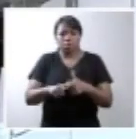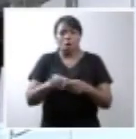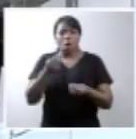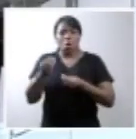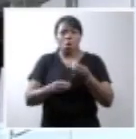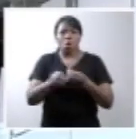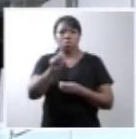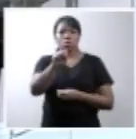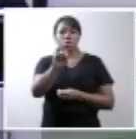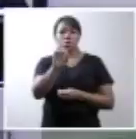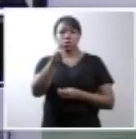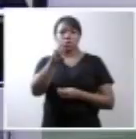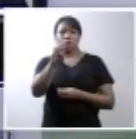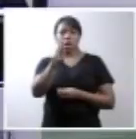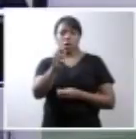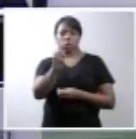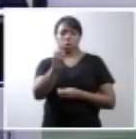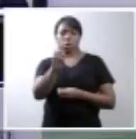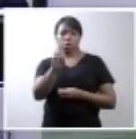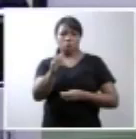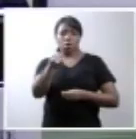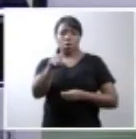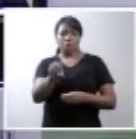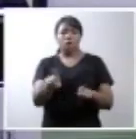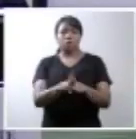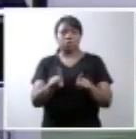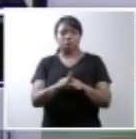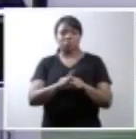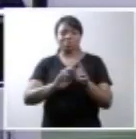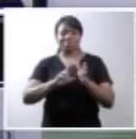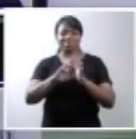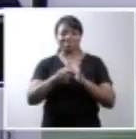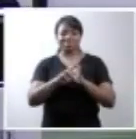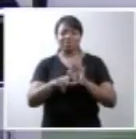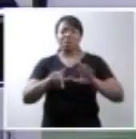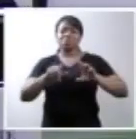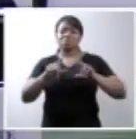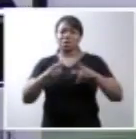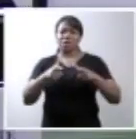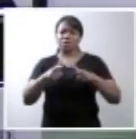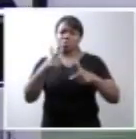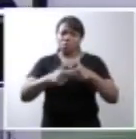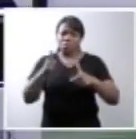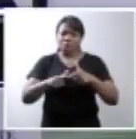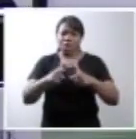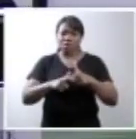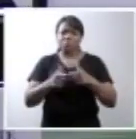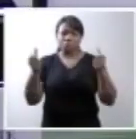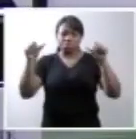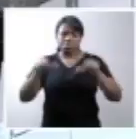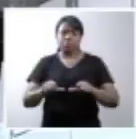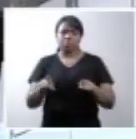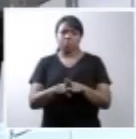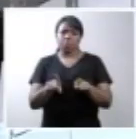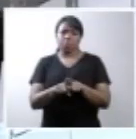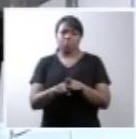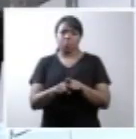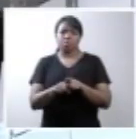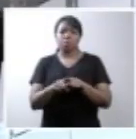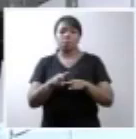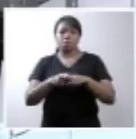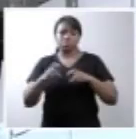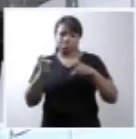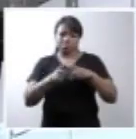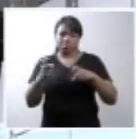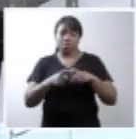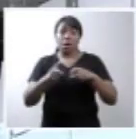genéticas e congênitas, que geram múltiplas malformações consideradas graves, para usar expressões da classe médica,